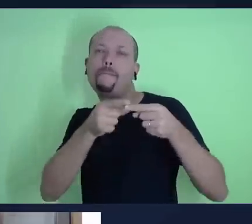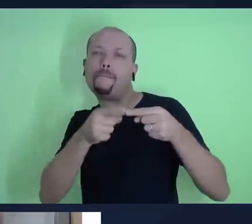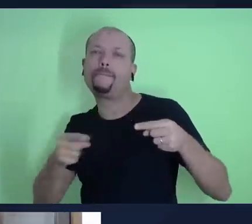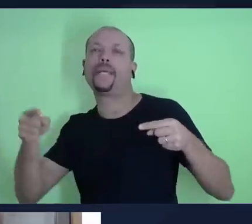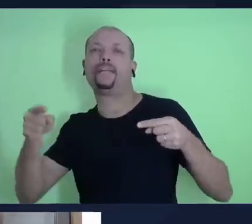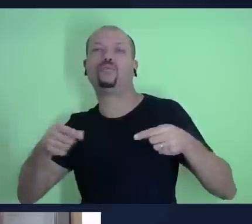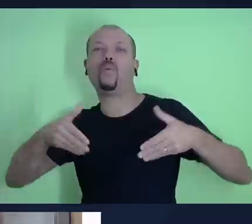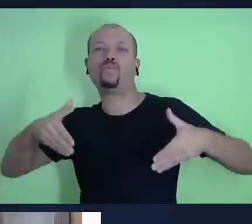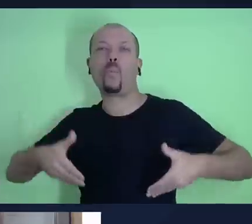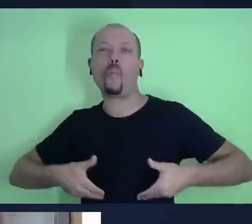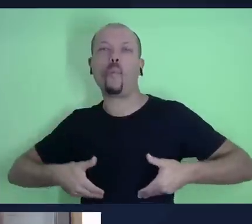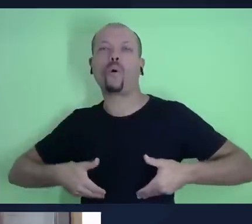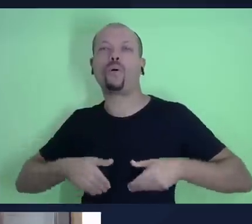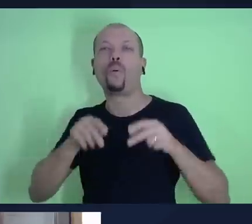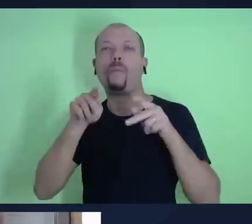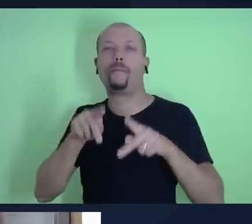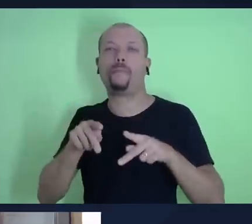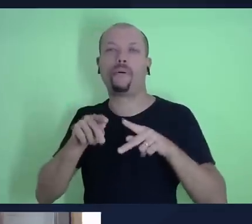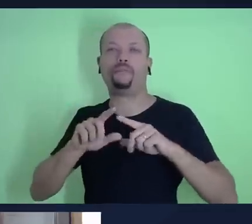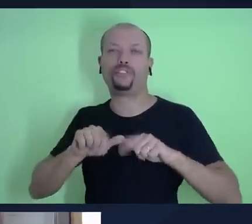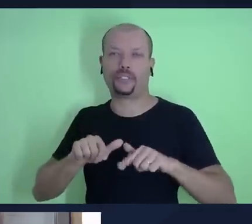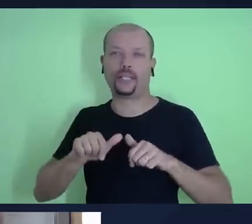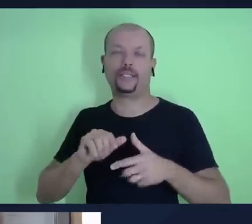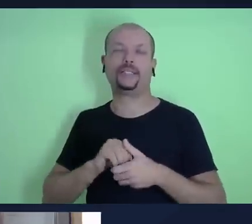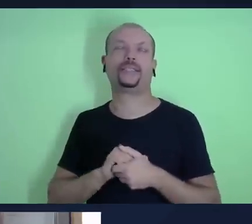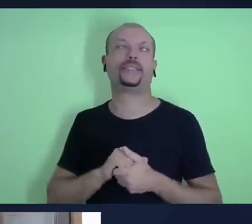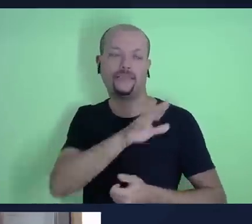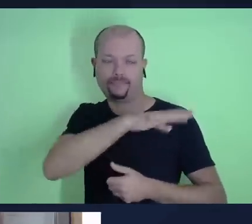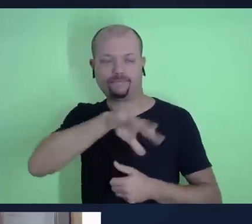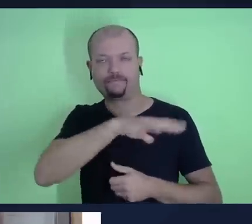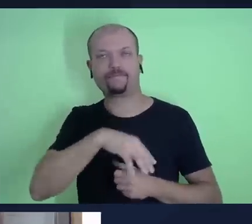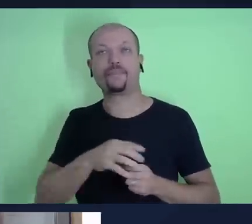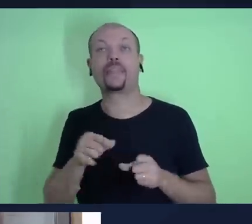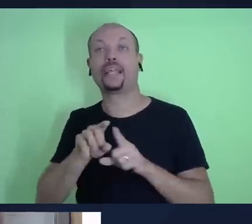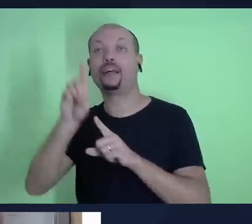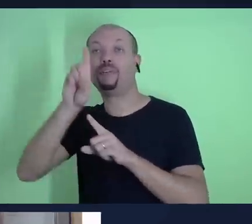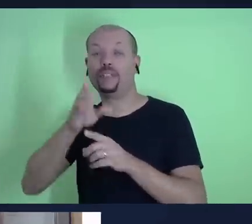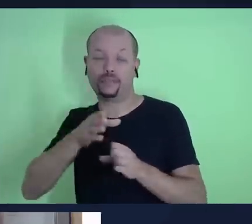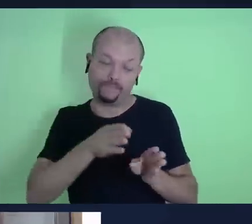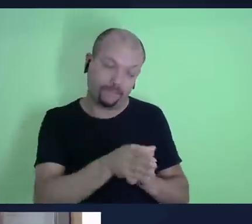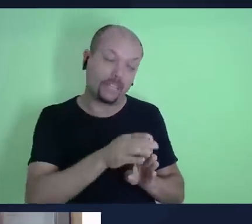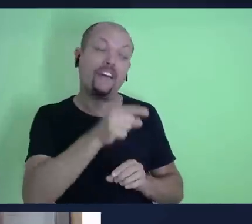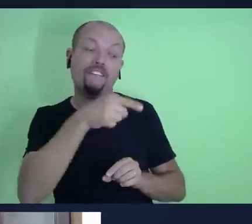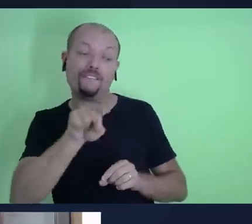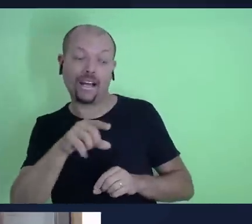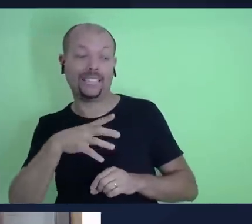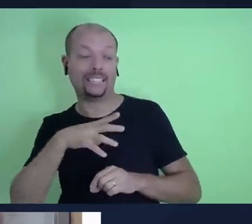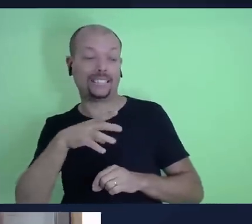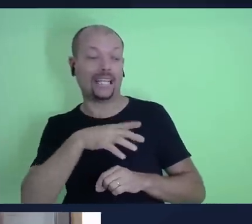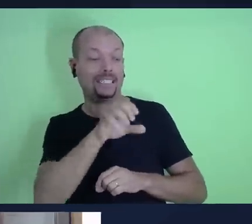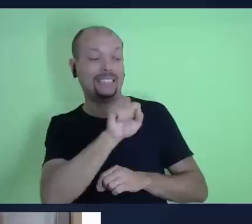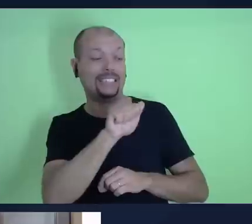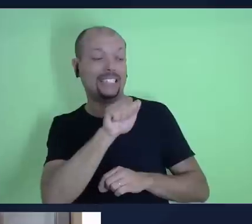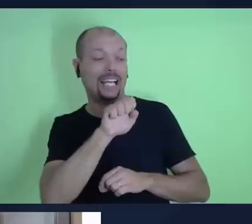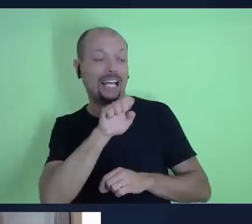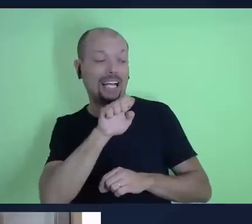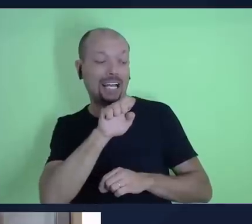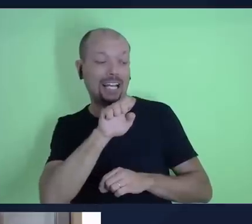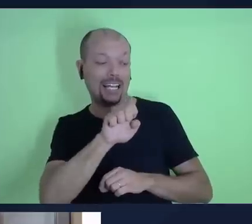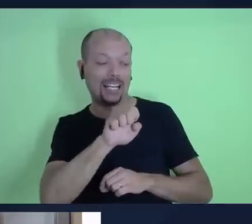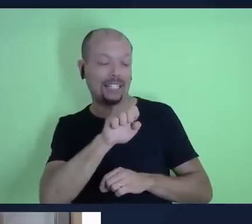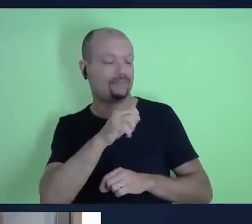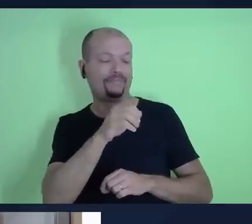terra de Israel. E ele recebe a orientação de Deus para que vá até Sarepta e lá ele vai encontrar uma viúva